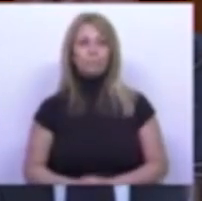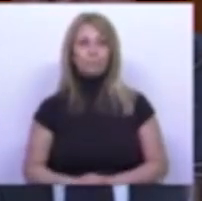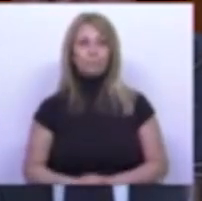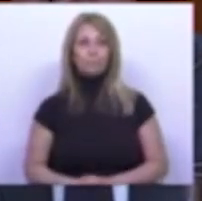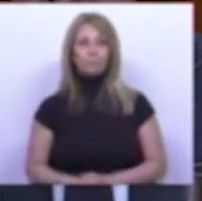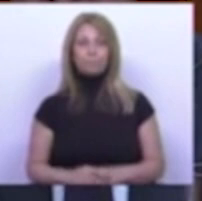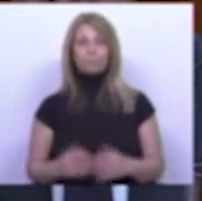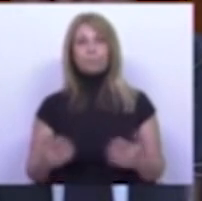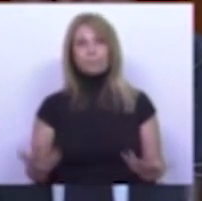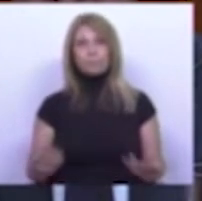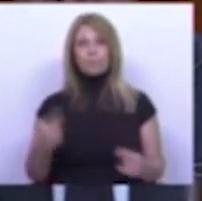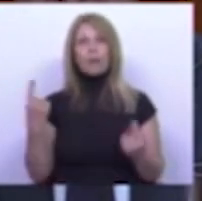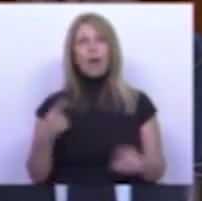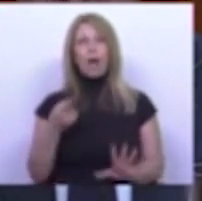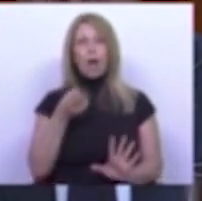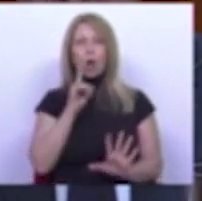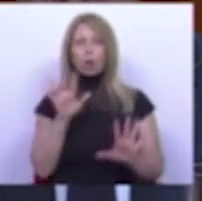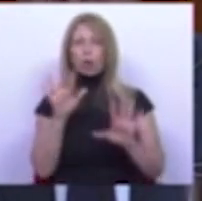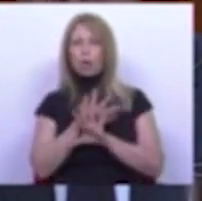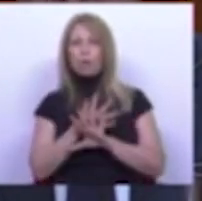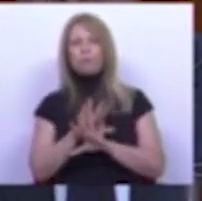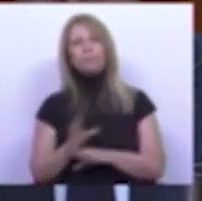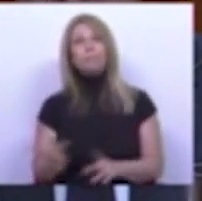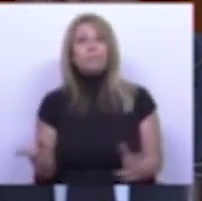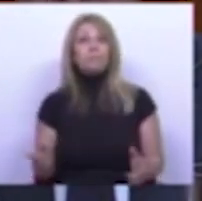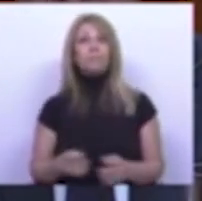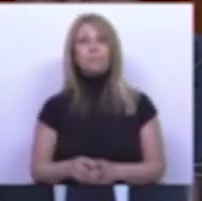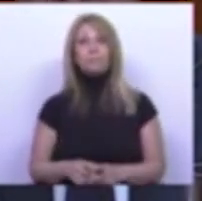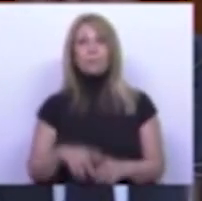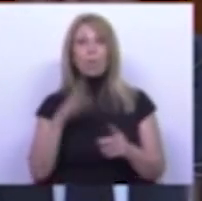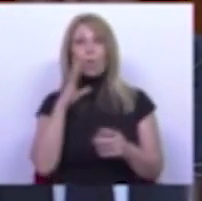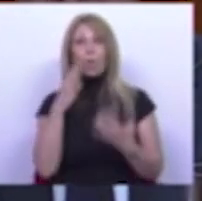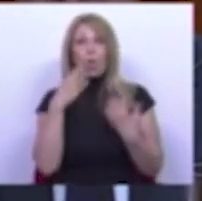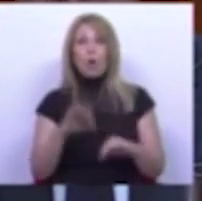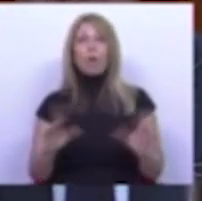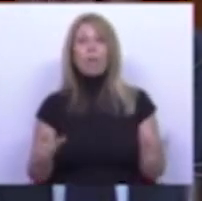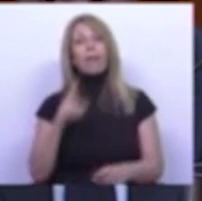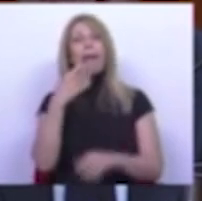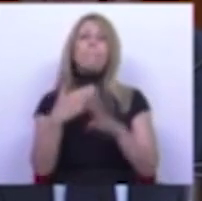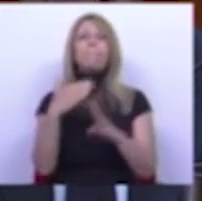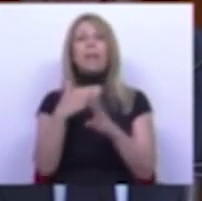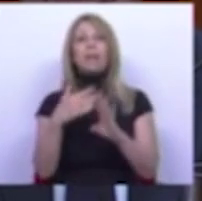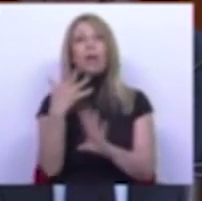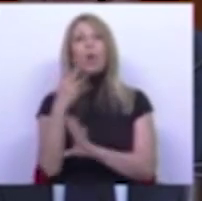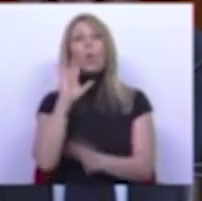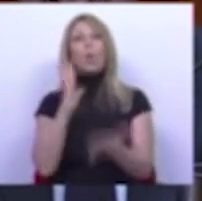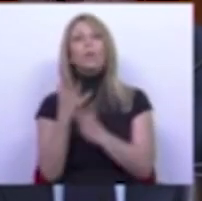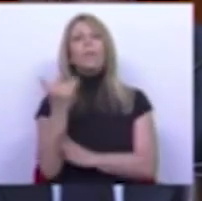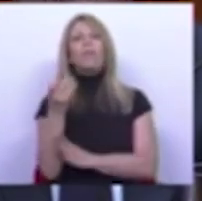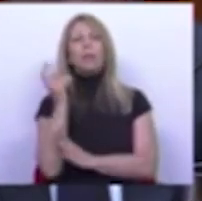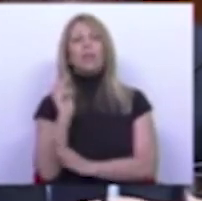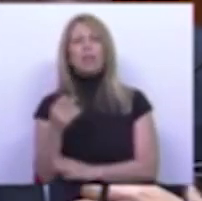adotam um truque. O truque mais clássico é a média dos últimos 20 anos. E porquê que se